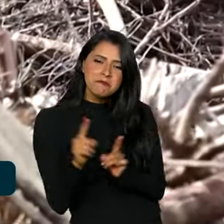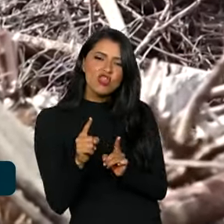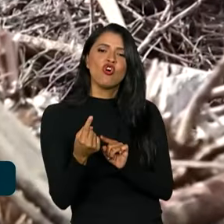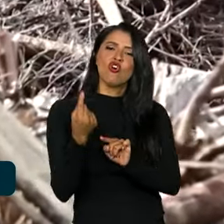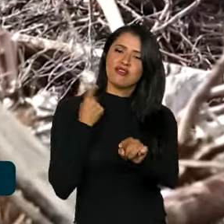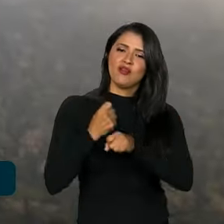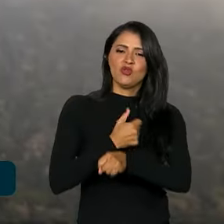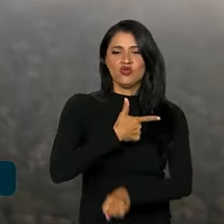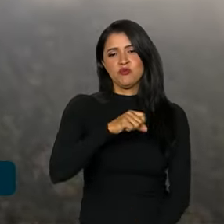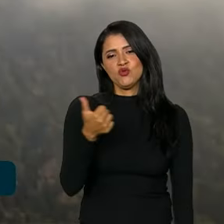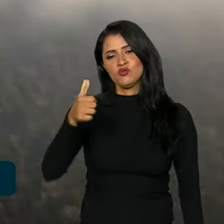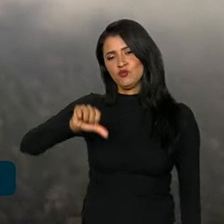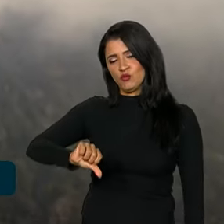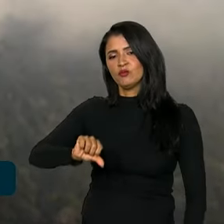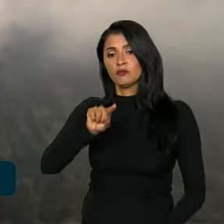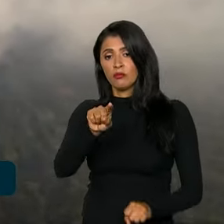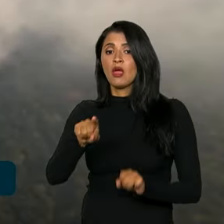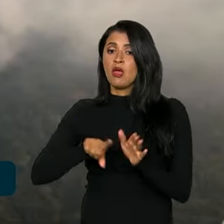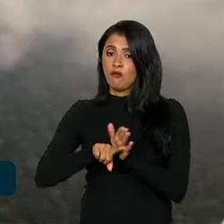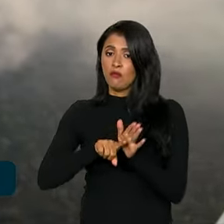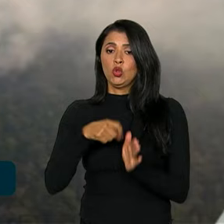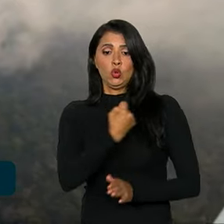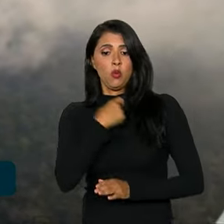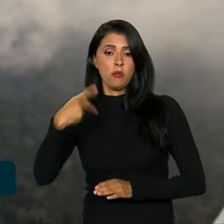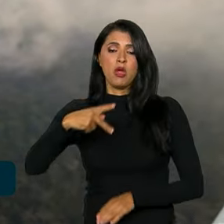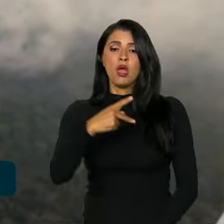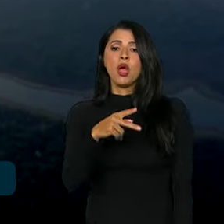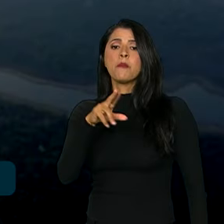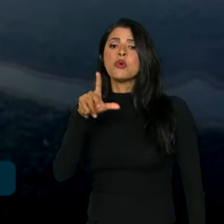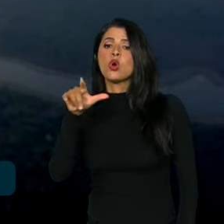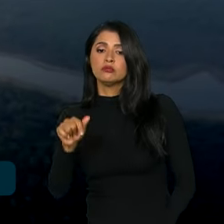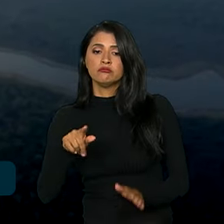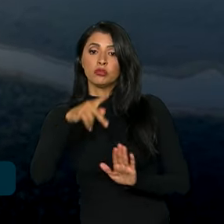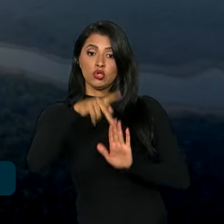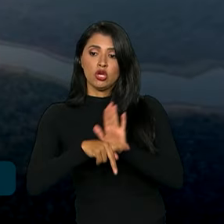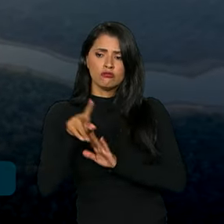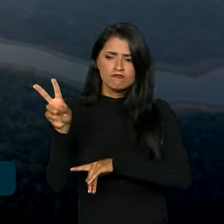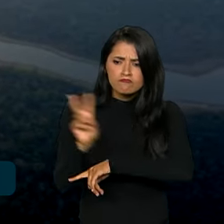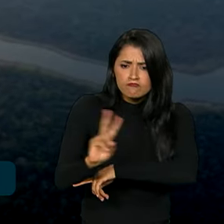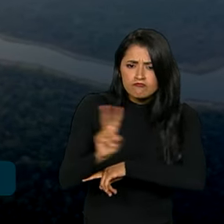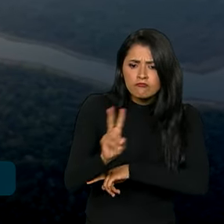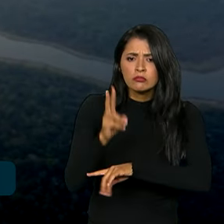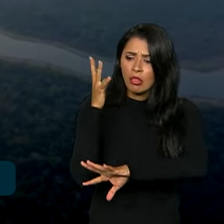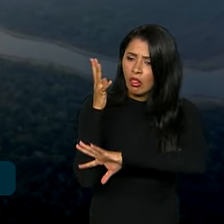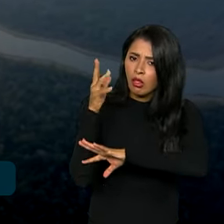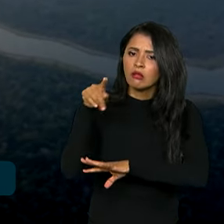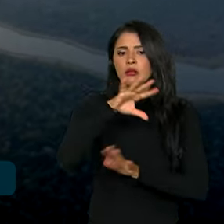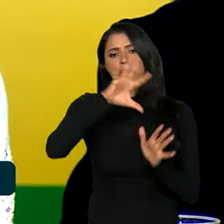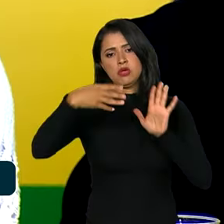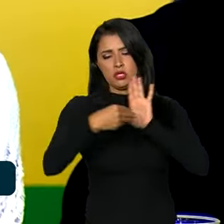2019. Os dados são do PRODES, Projeto de Monitoramento do Desmatamento na Amazônia Legal por